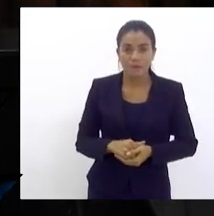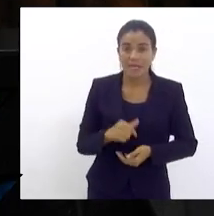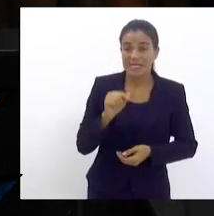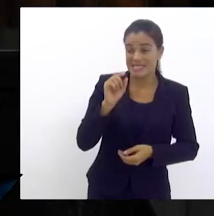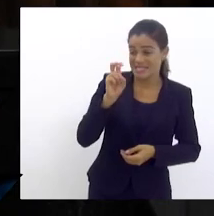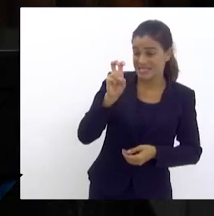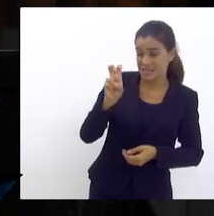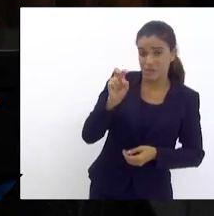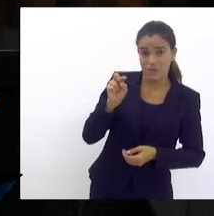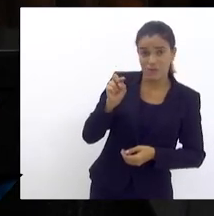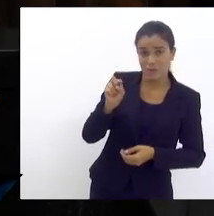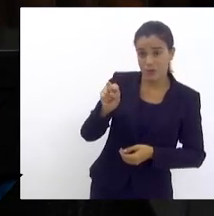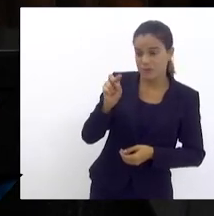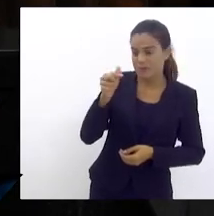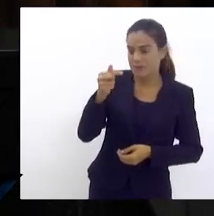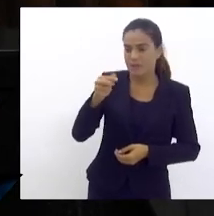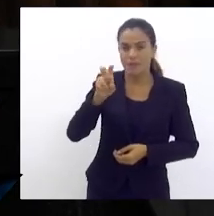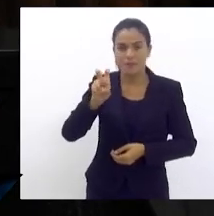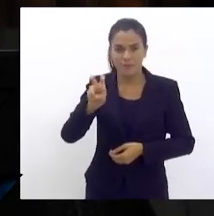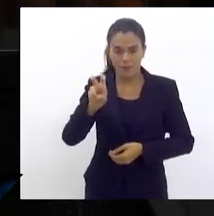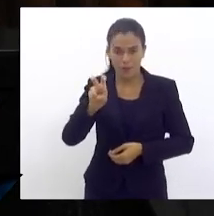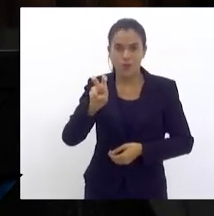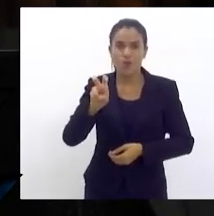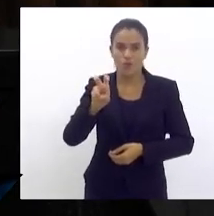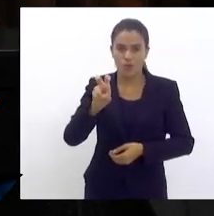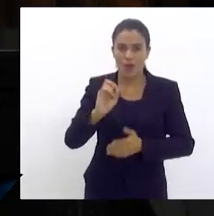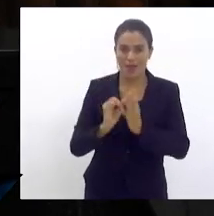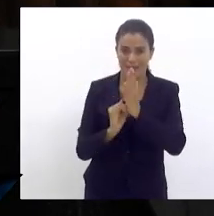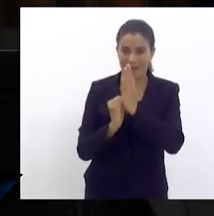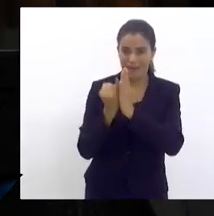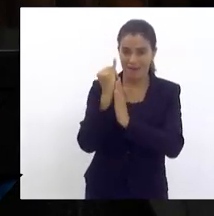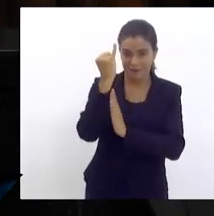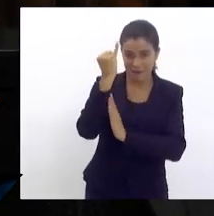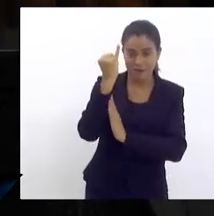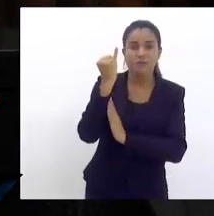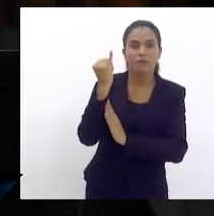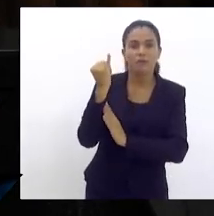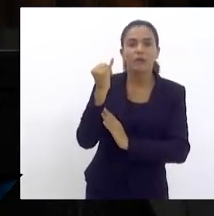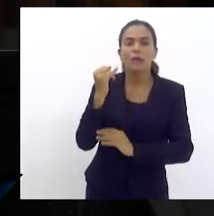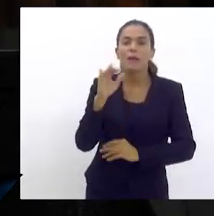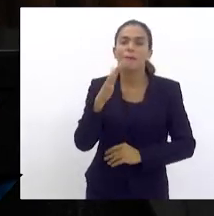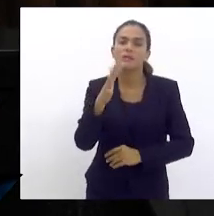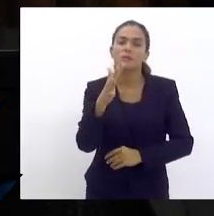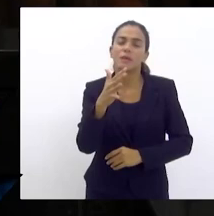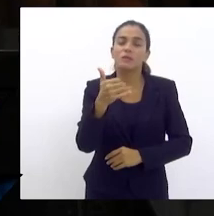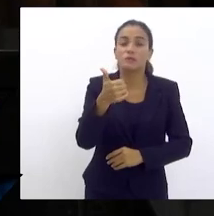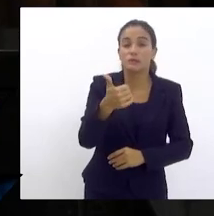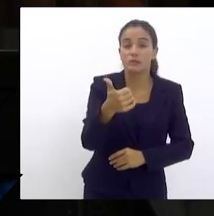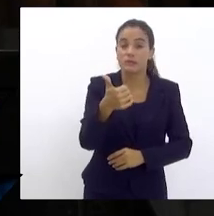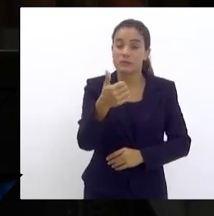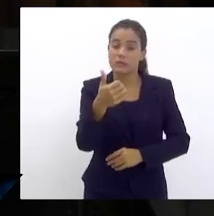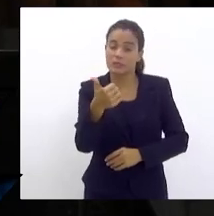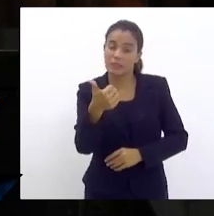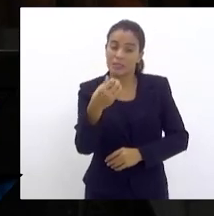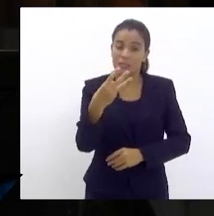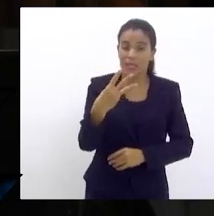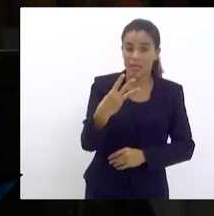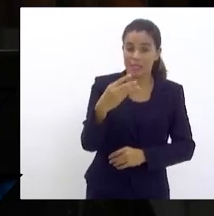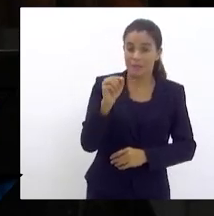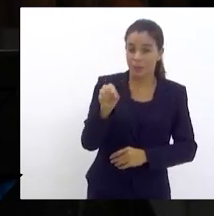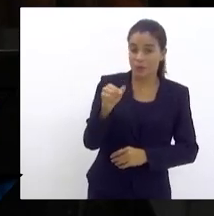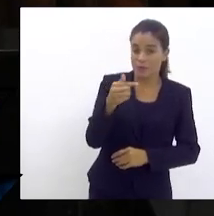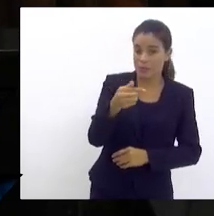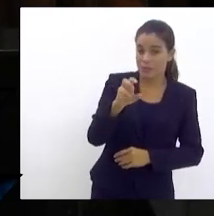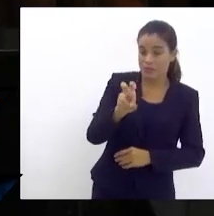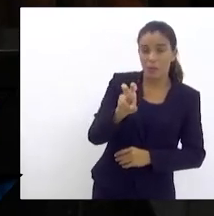é possível, inflação deste ano, com uma taxa Selic de 13,75%, nós estamos pagando,